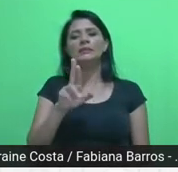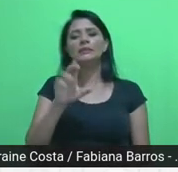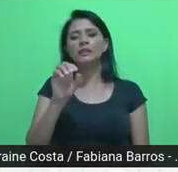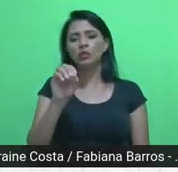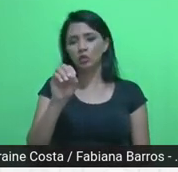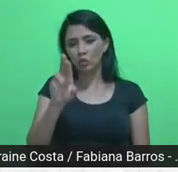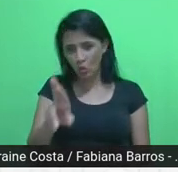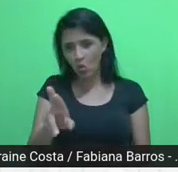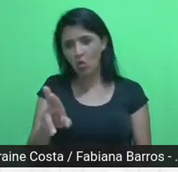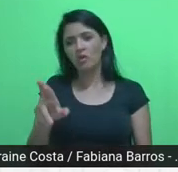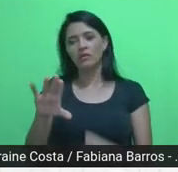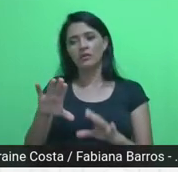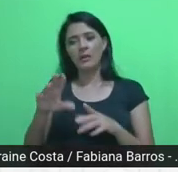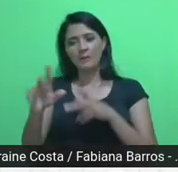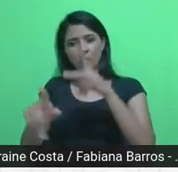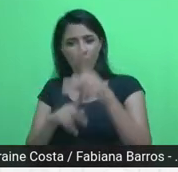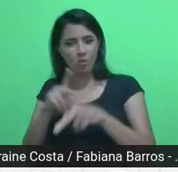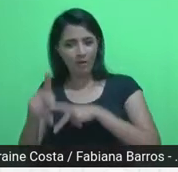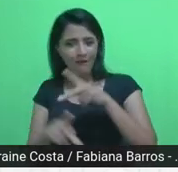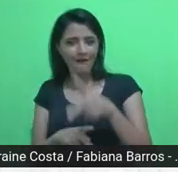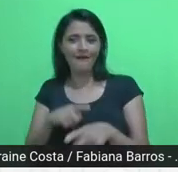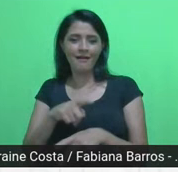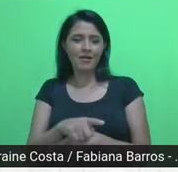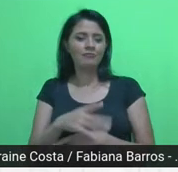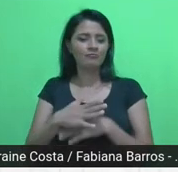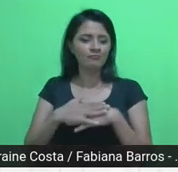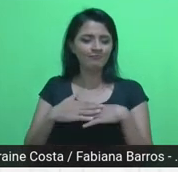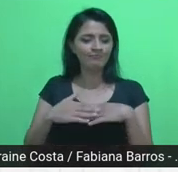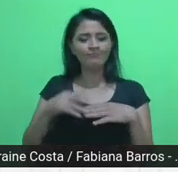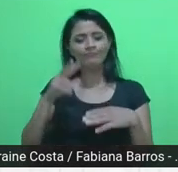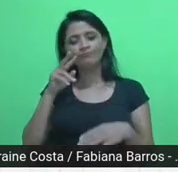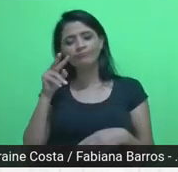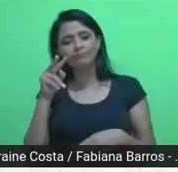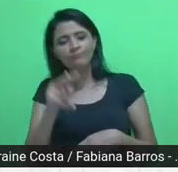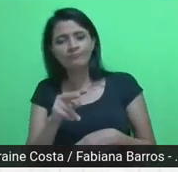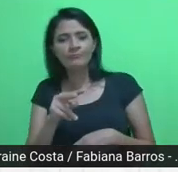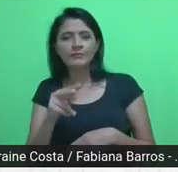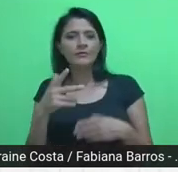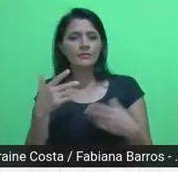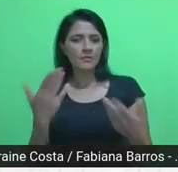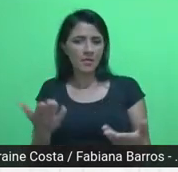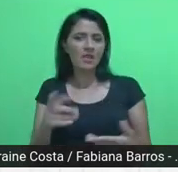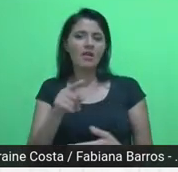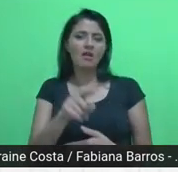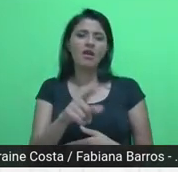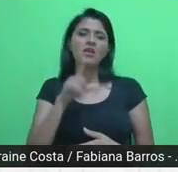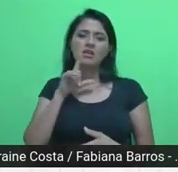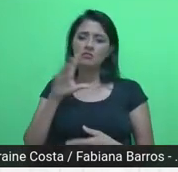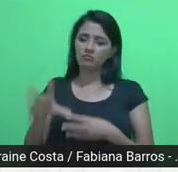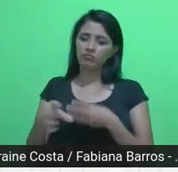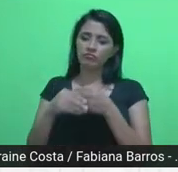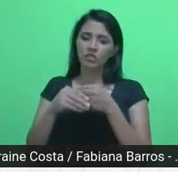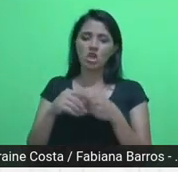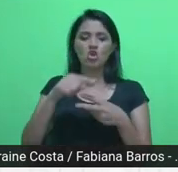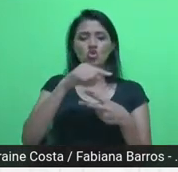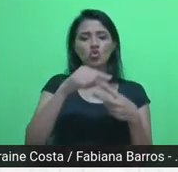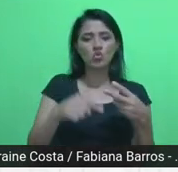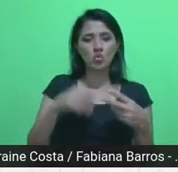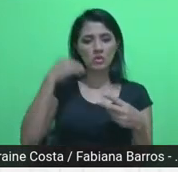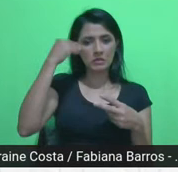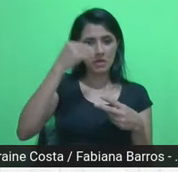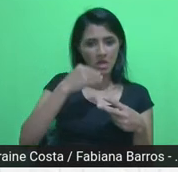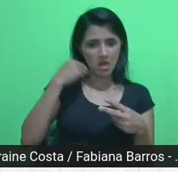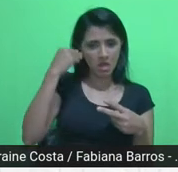particularmente para setor popular, com muito carinho, e aí juntaram-se duas experiências, uma que